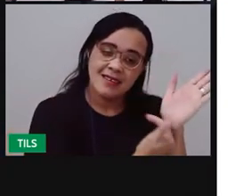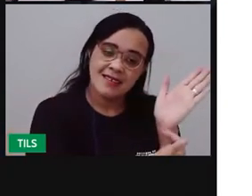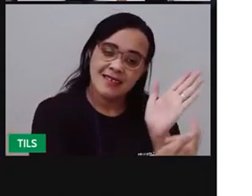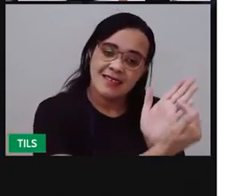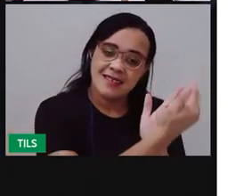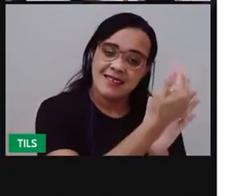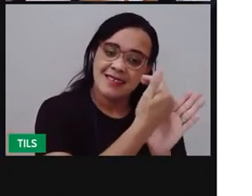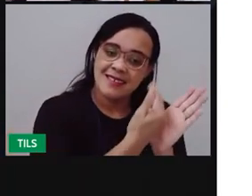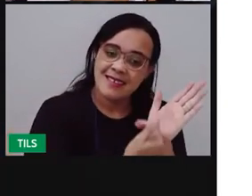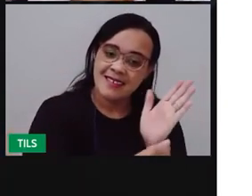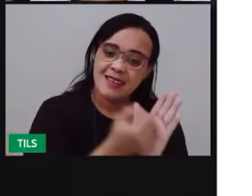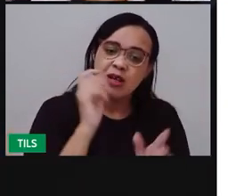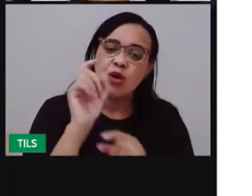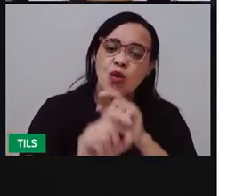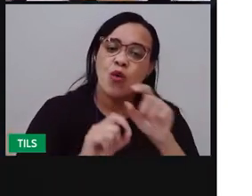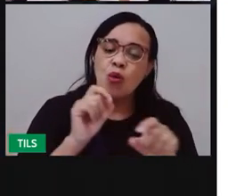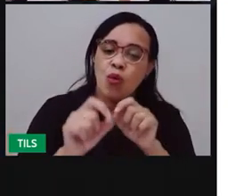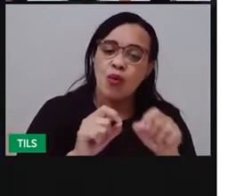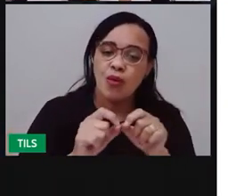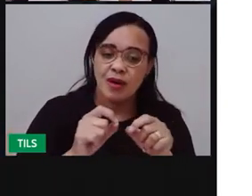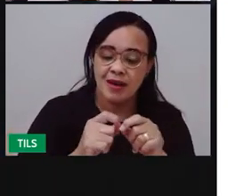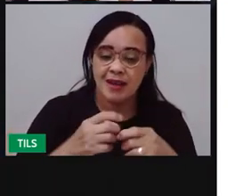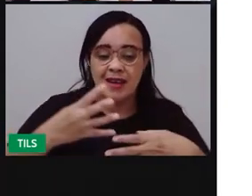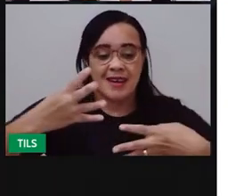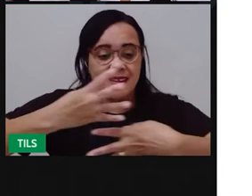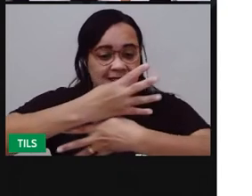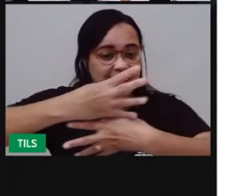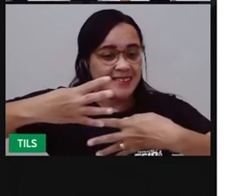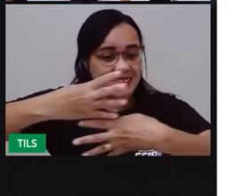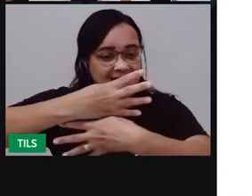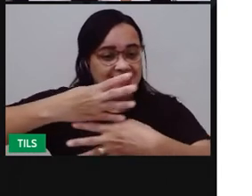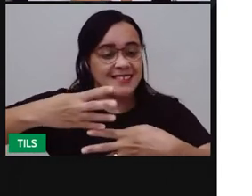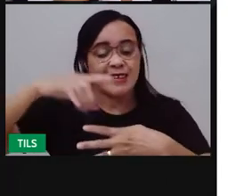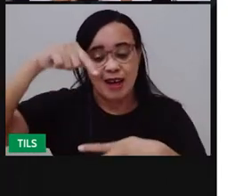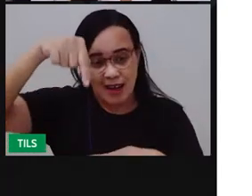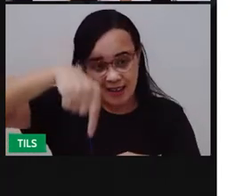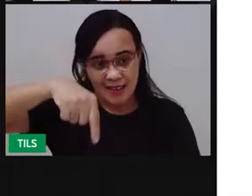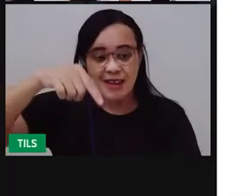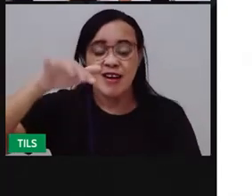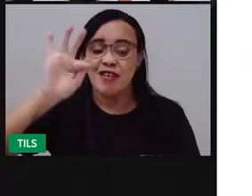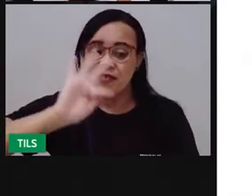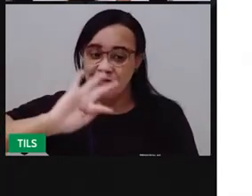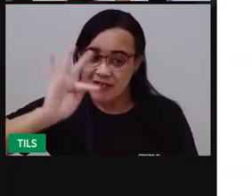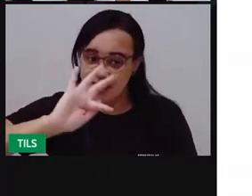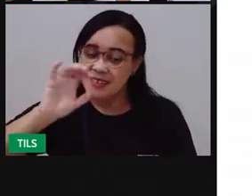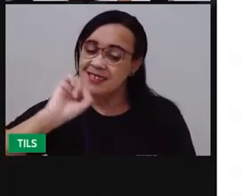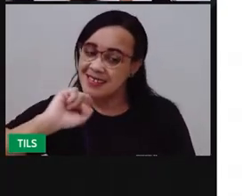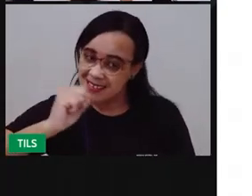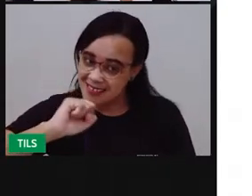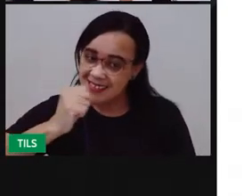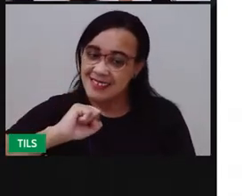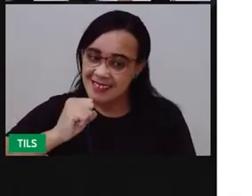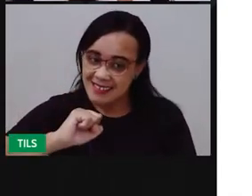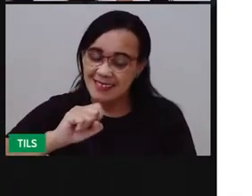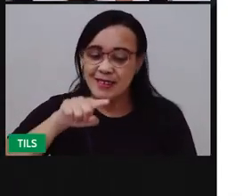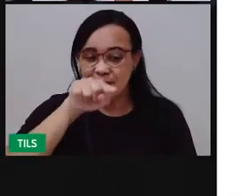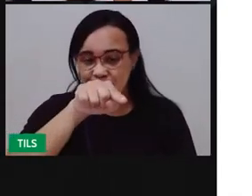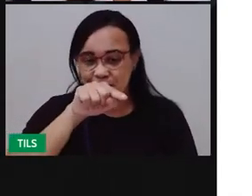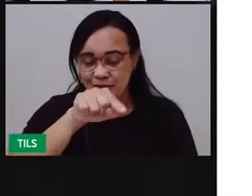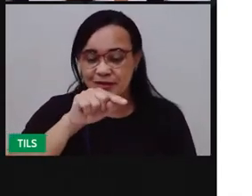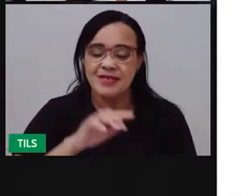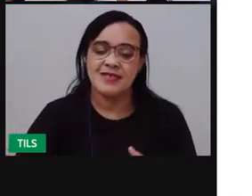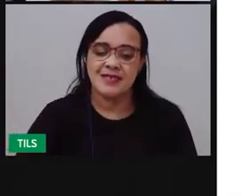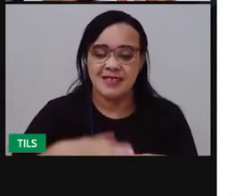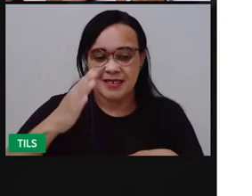Usando uma planta baixa, você vai fazer aí um desenho, né, você vai representar a cidade de Feira de Santana por meio de uma planta